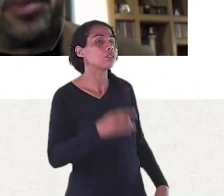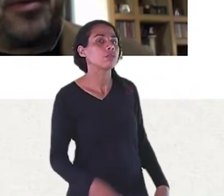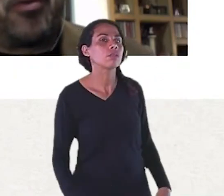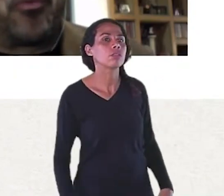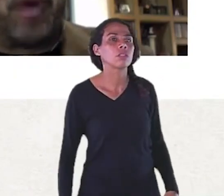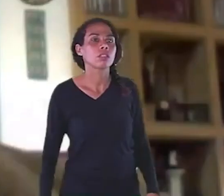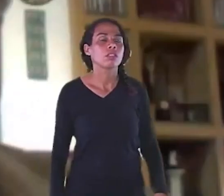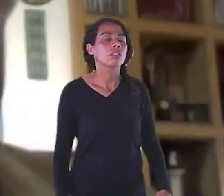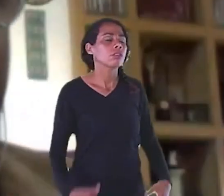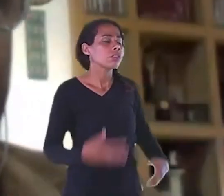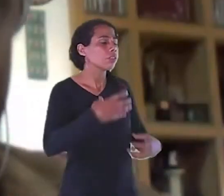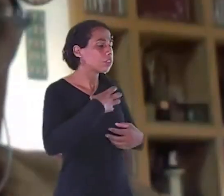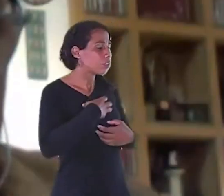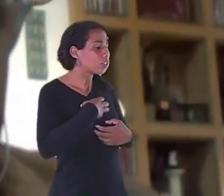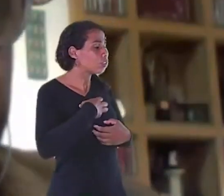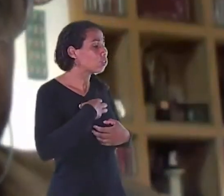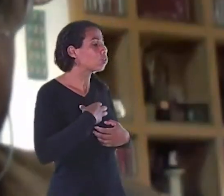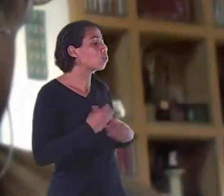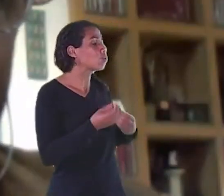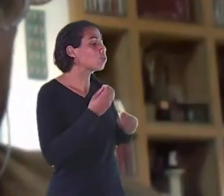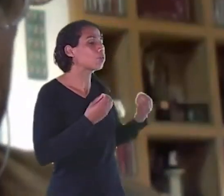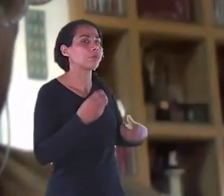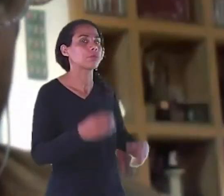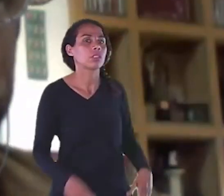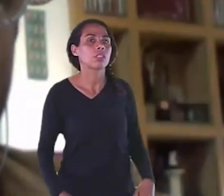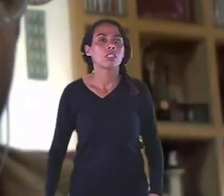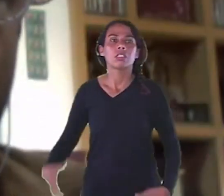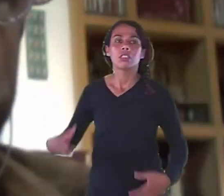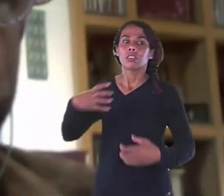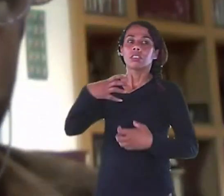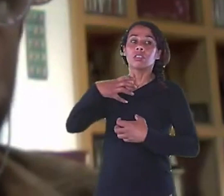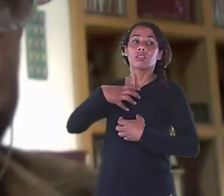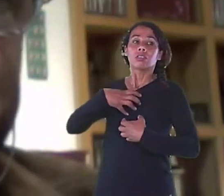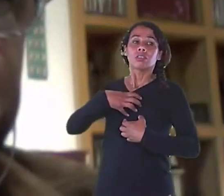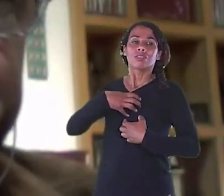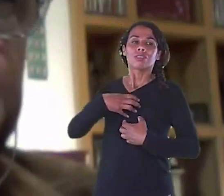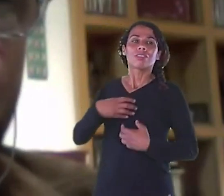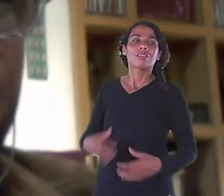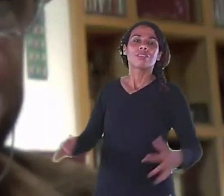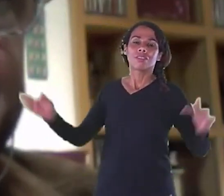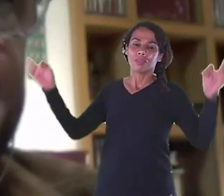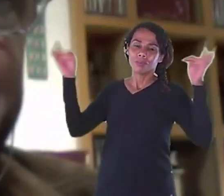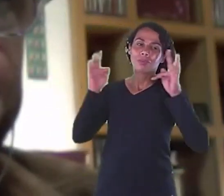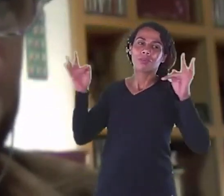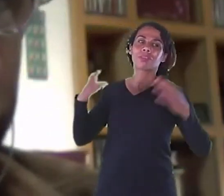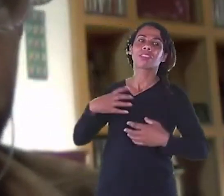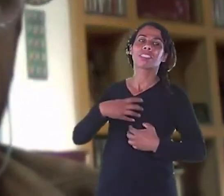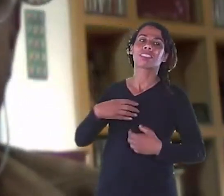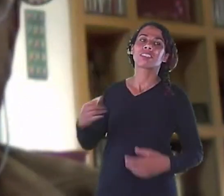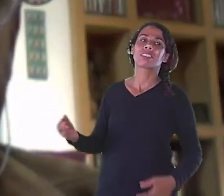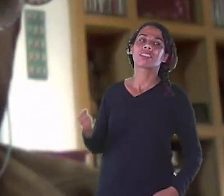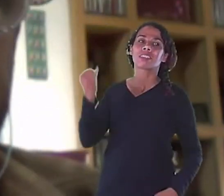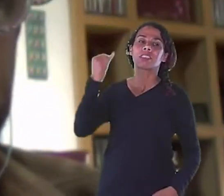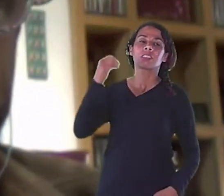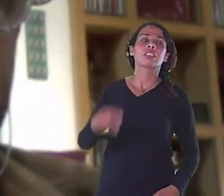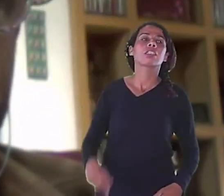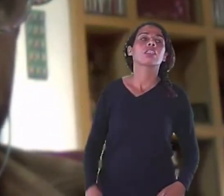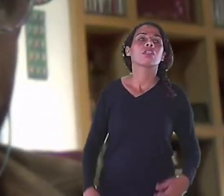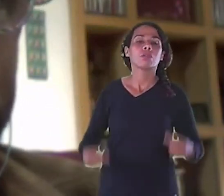Para mim É uma grande honra Porque É um dos melhores Maiores prêmios Da Itália É uma medalha